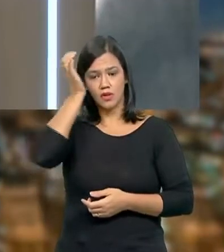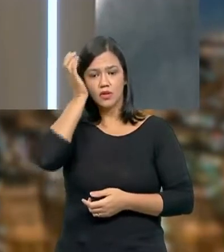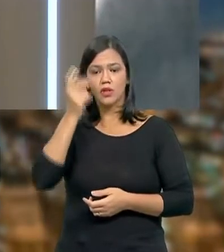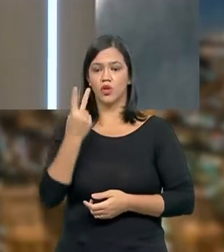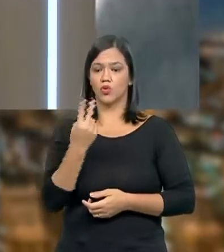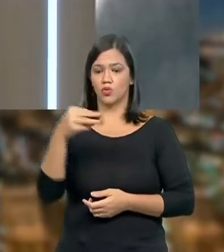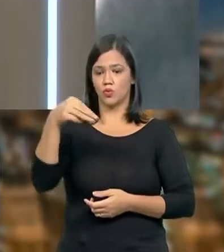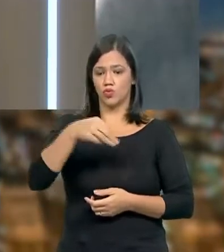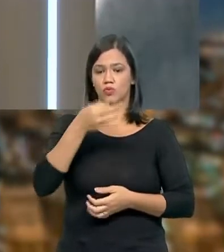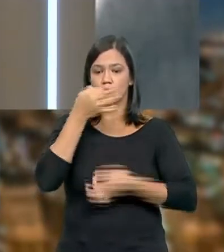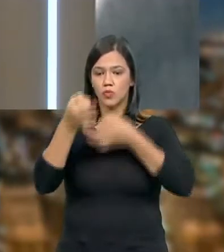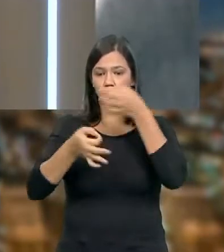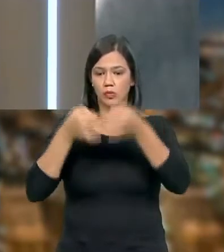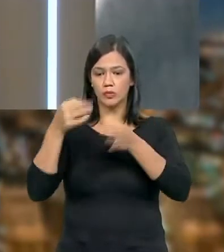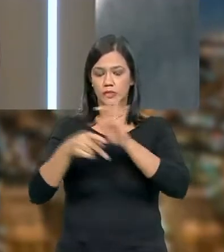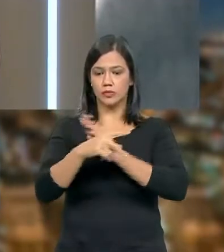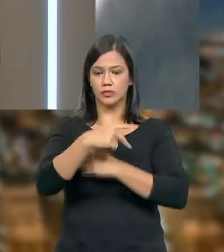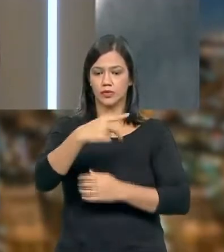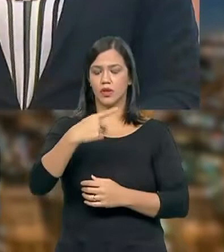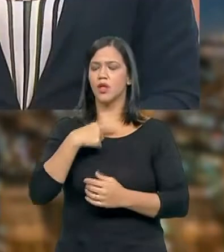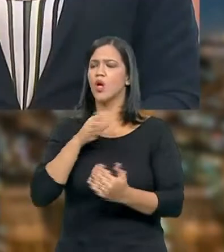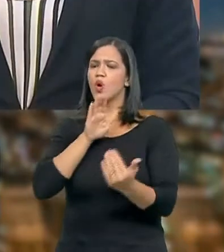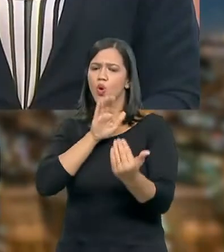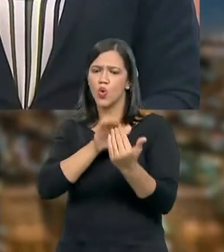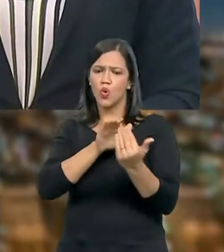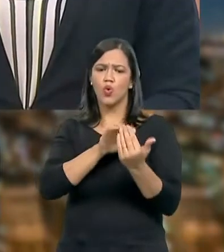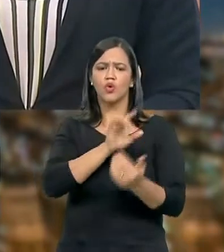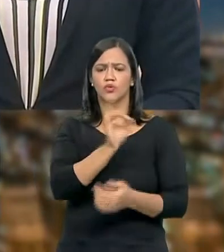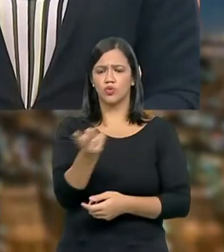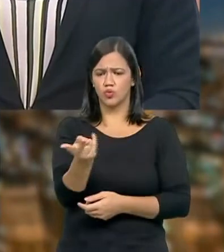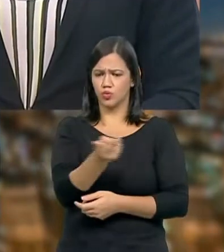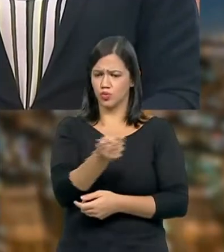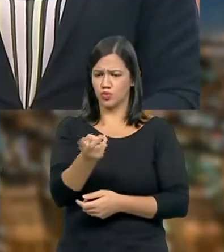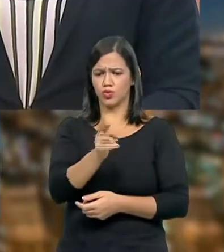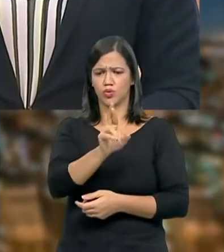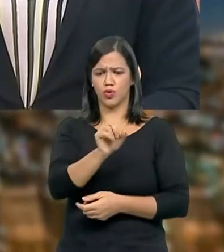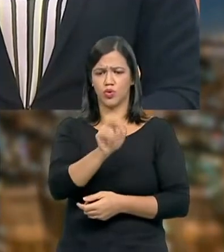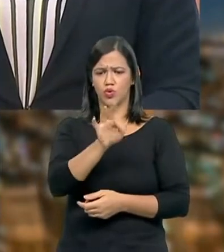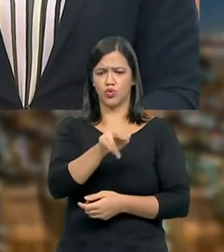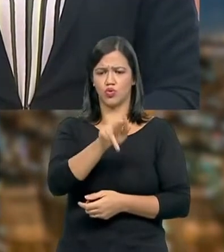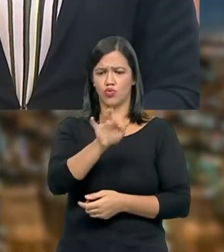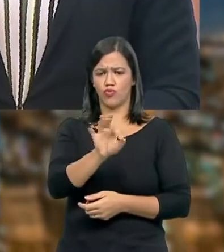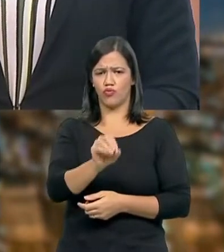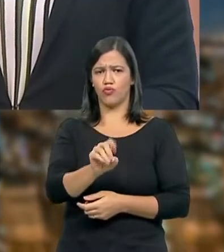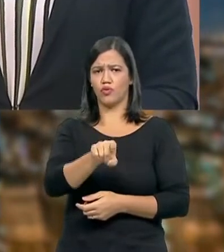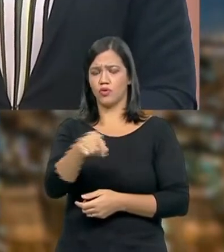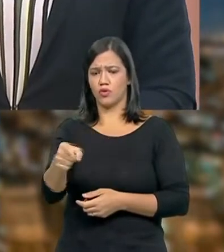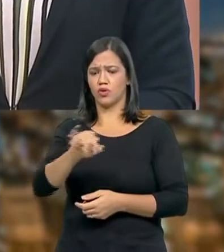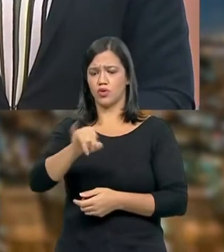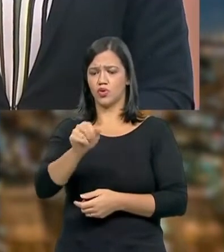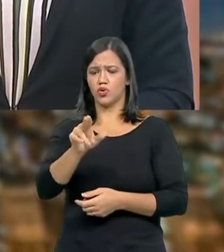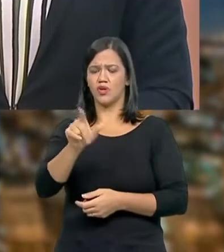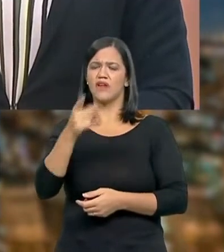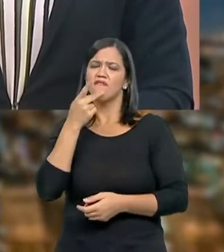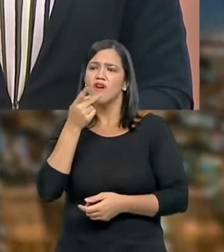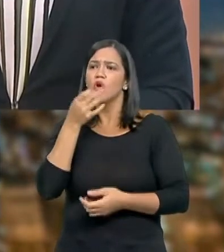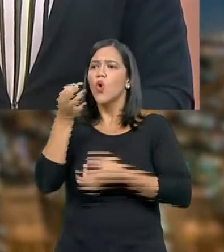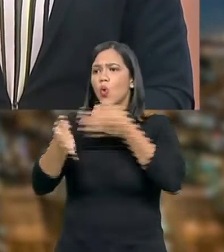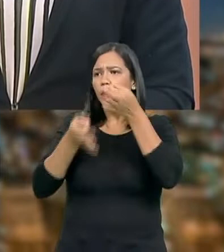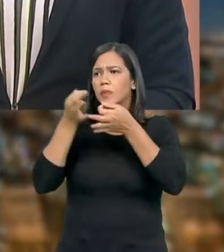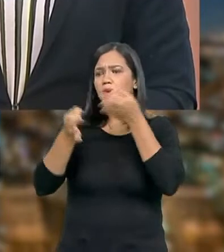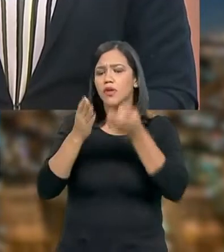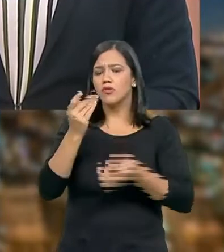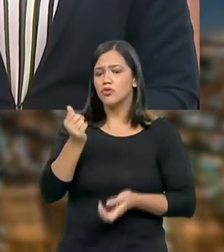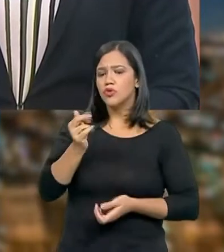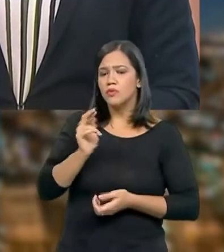suas considerações. Concordo com o Rodolfo e com a Juliana. quando eu falo em palpiteiro de barzinho, é